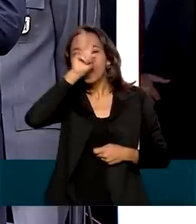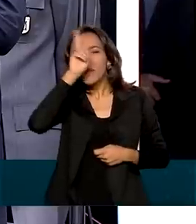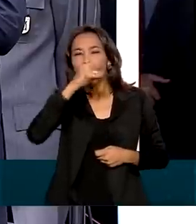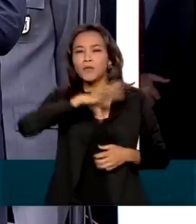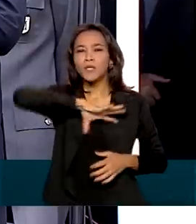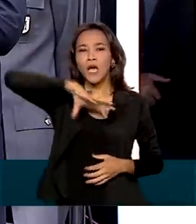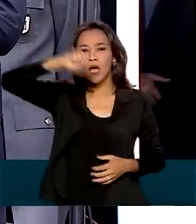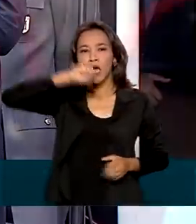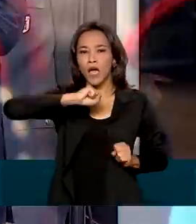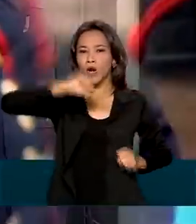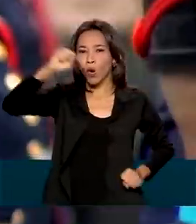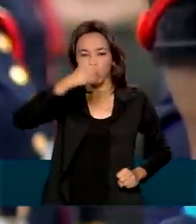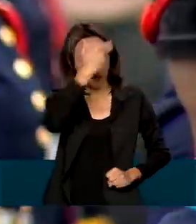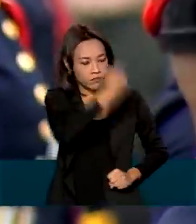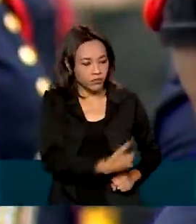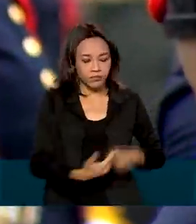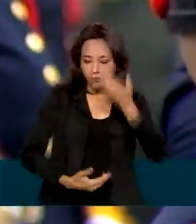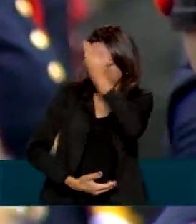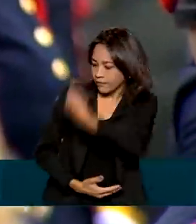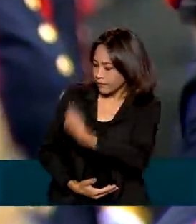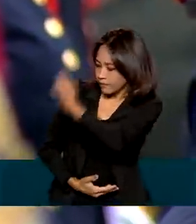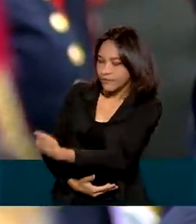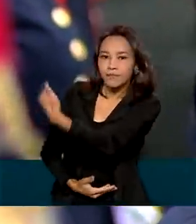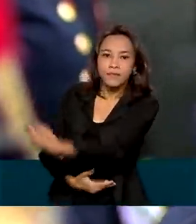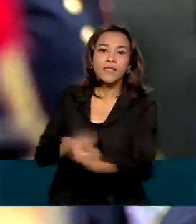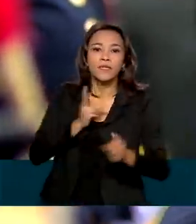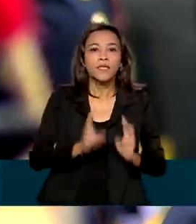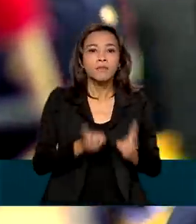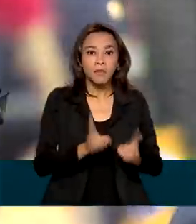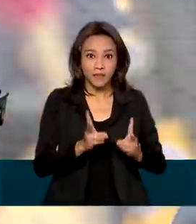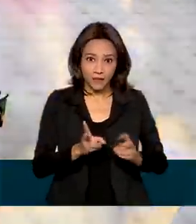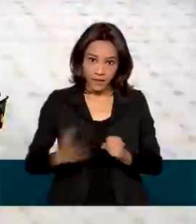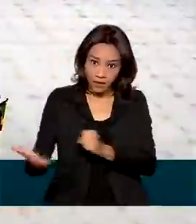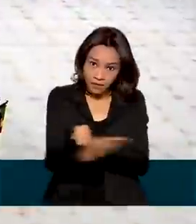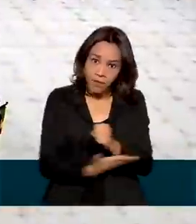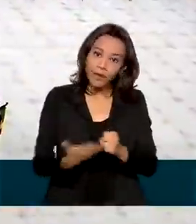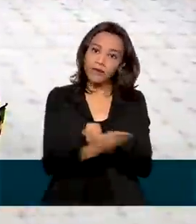heróis e manter viva nossas raízes e tradições.